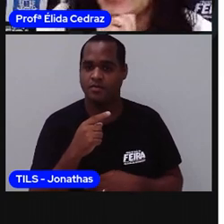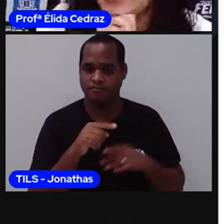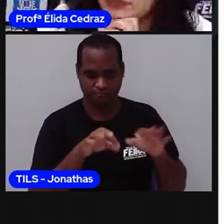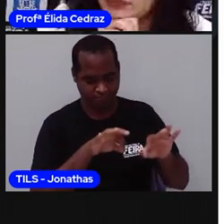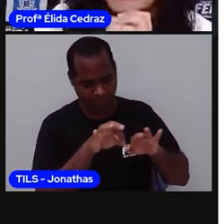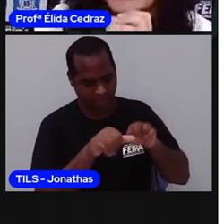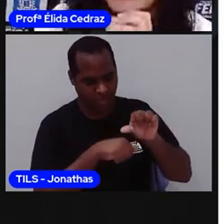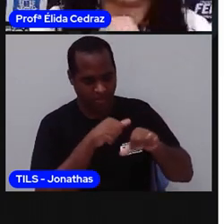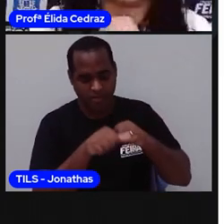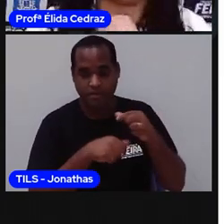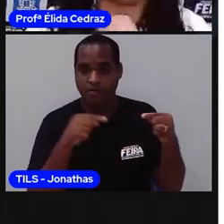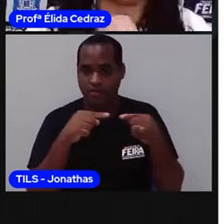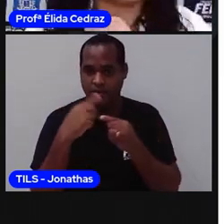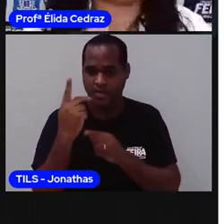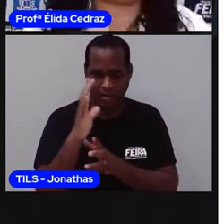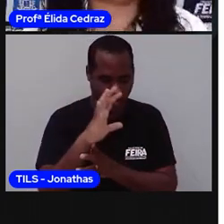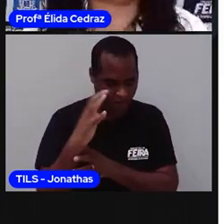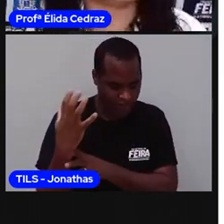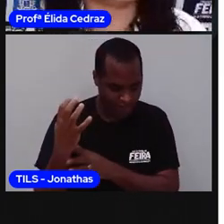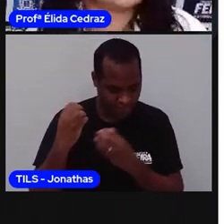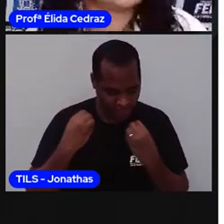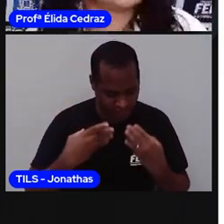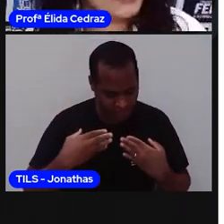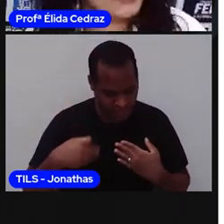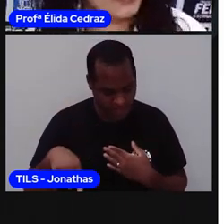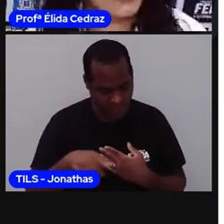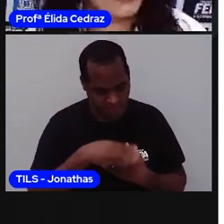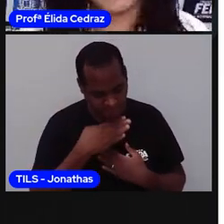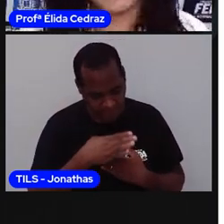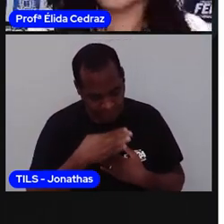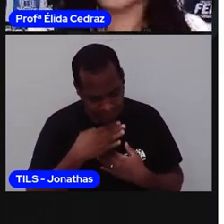Para isso, é importante conhecer os seus antepassados.